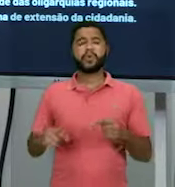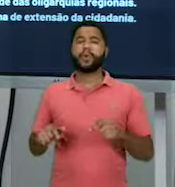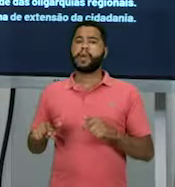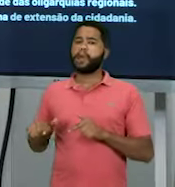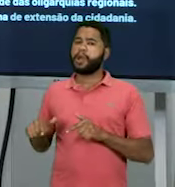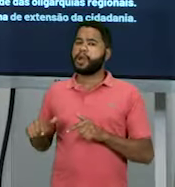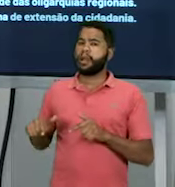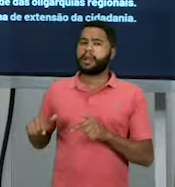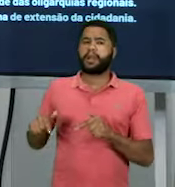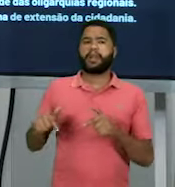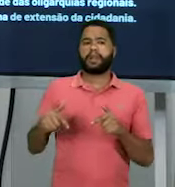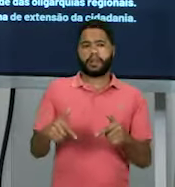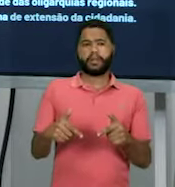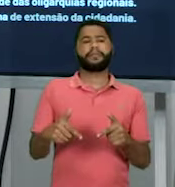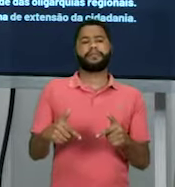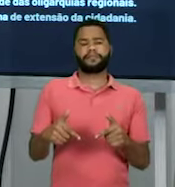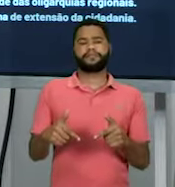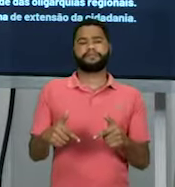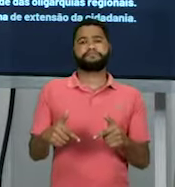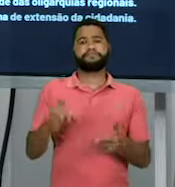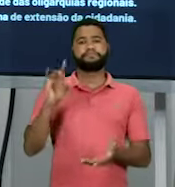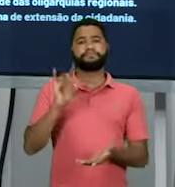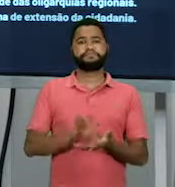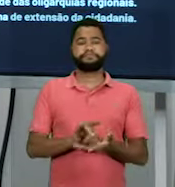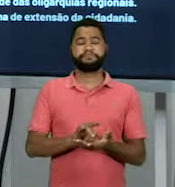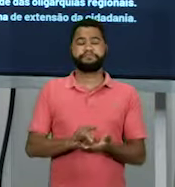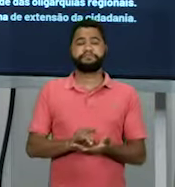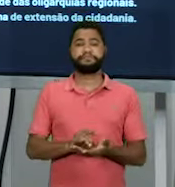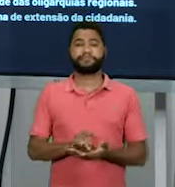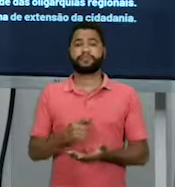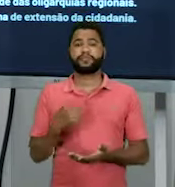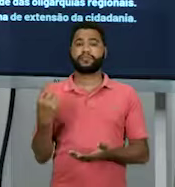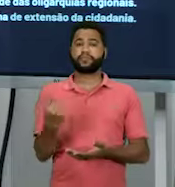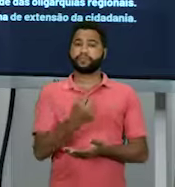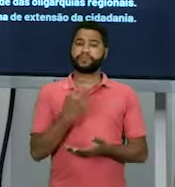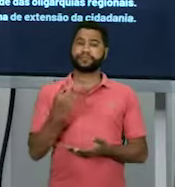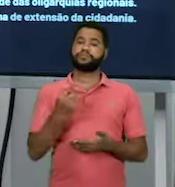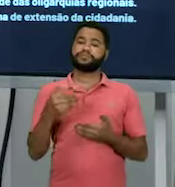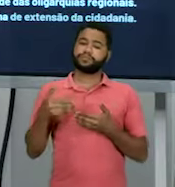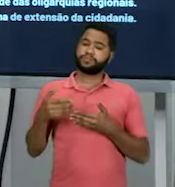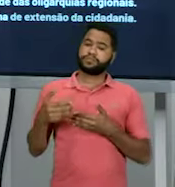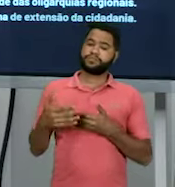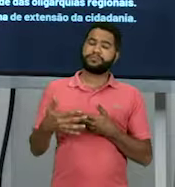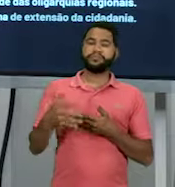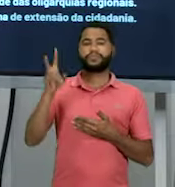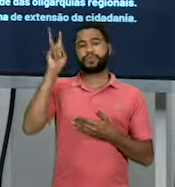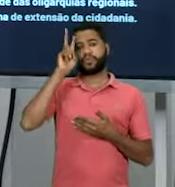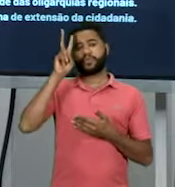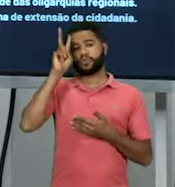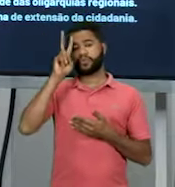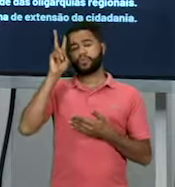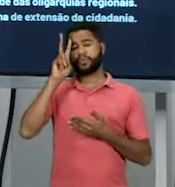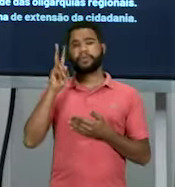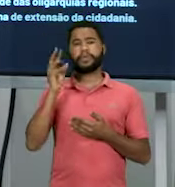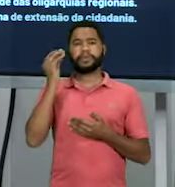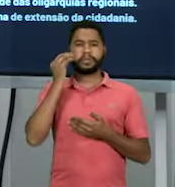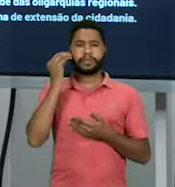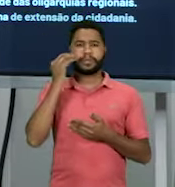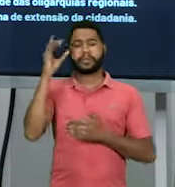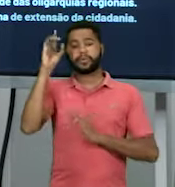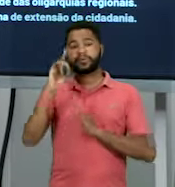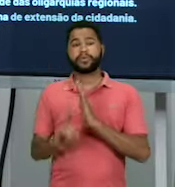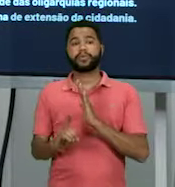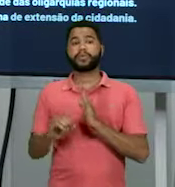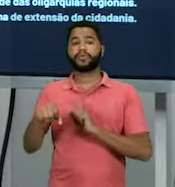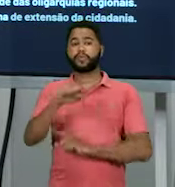pelos nossos direitos políticos, de fato. Porque o que fizemos durante toda a nossa história, praticamente, é buscar por direitos